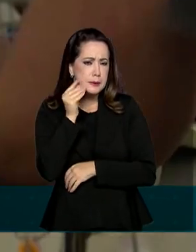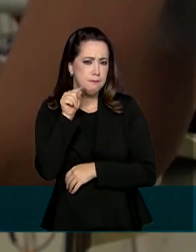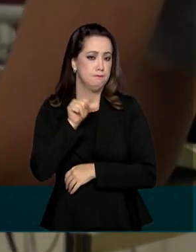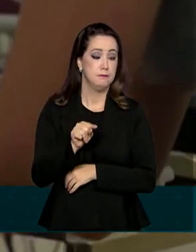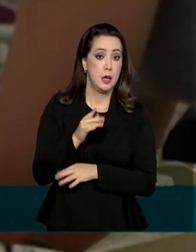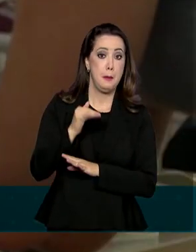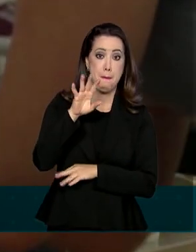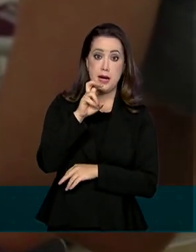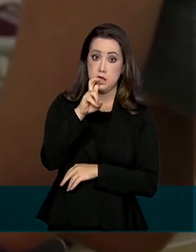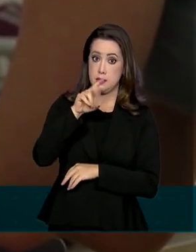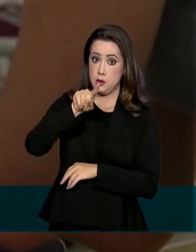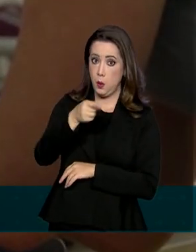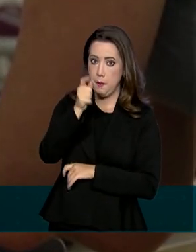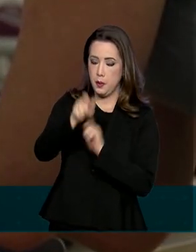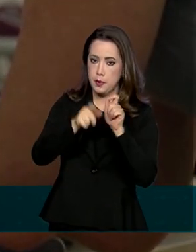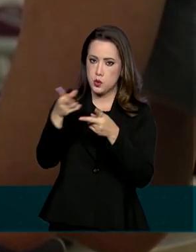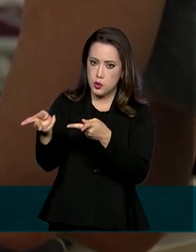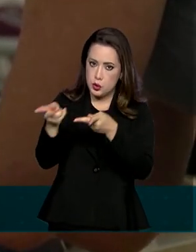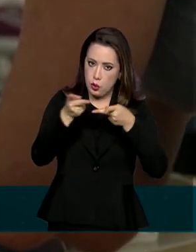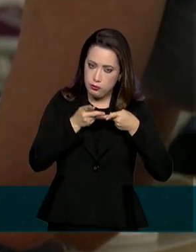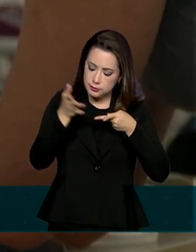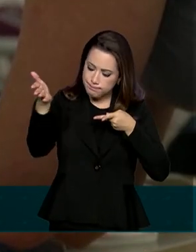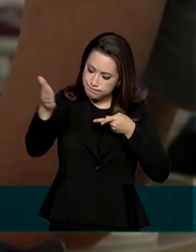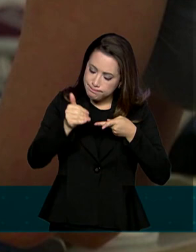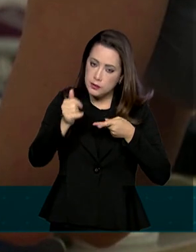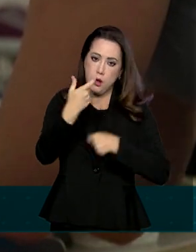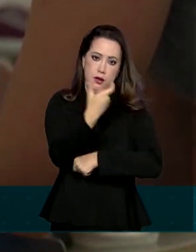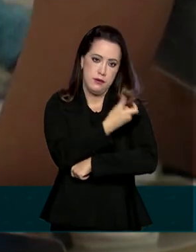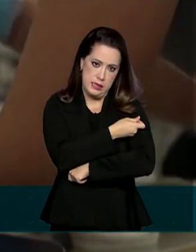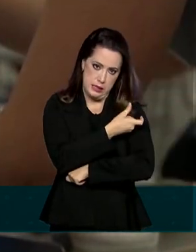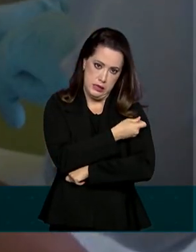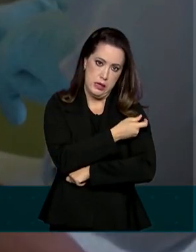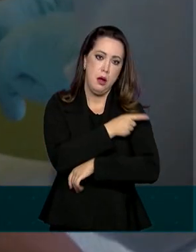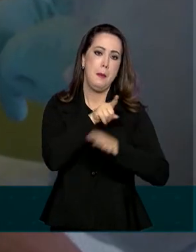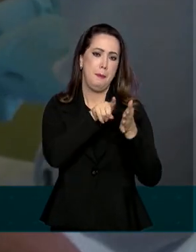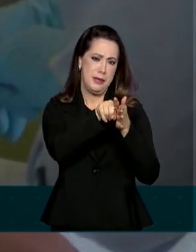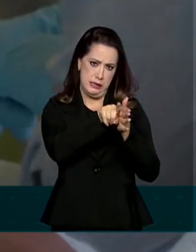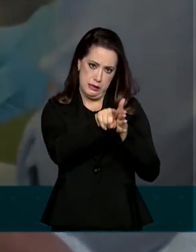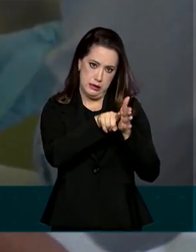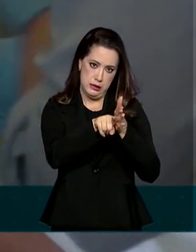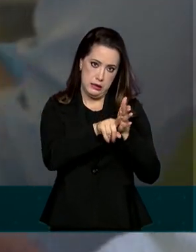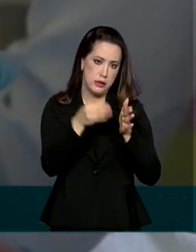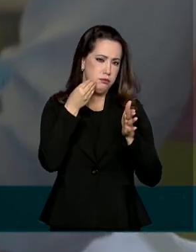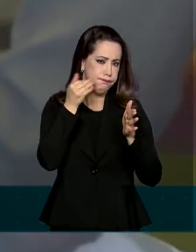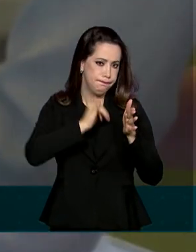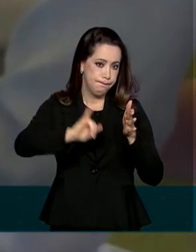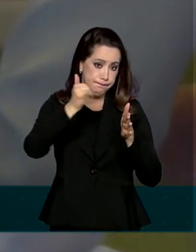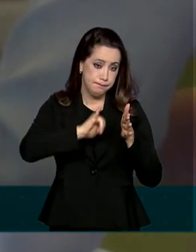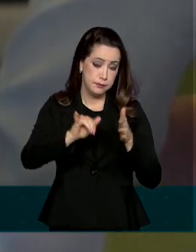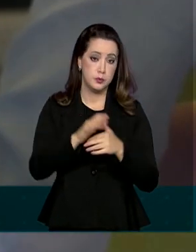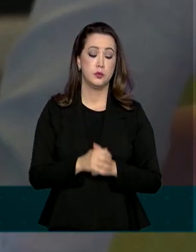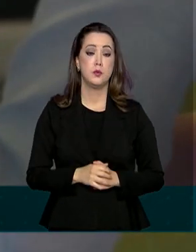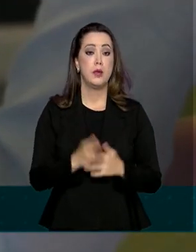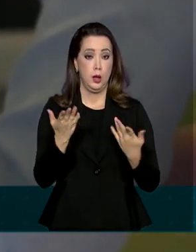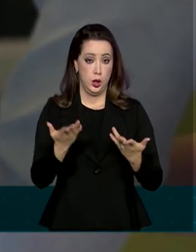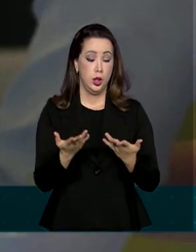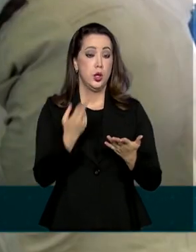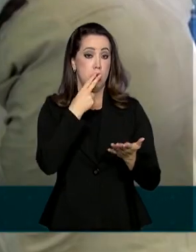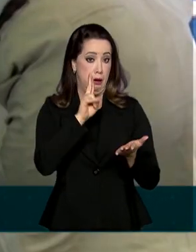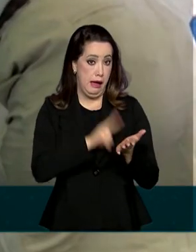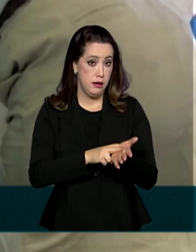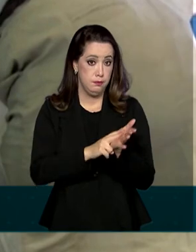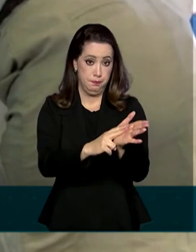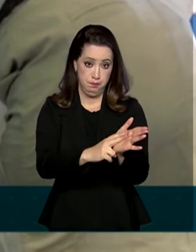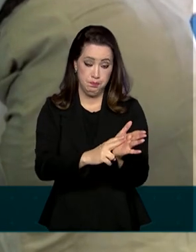mais 5 mil pessoas serão convidadas a participar das pesquisas. Em nota, a Unifesp, que coordena o estudo no país,